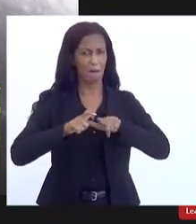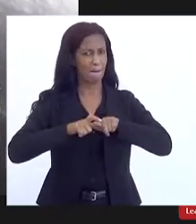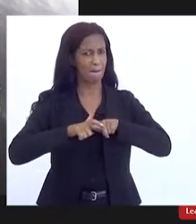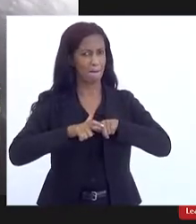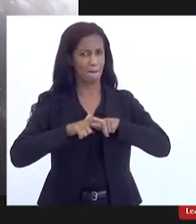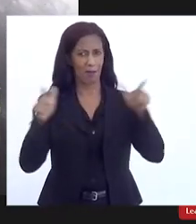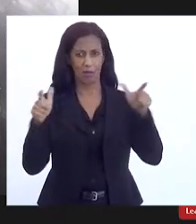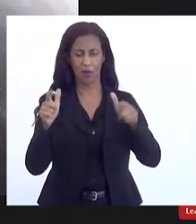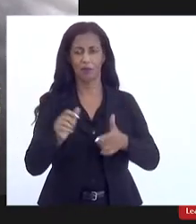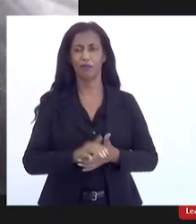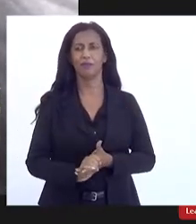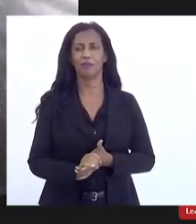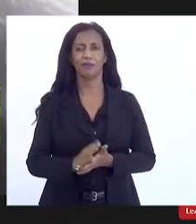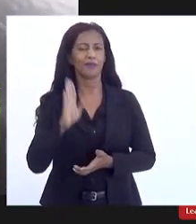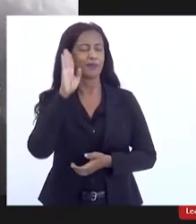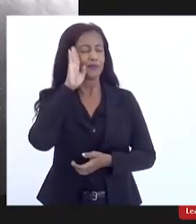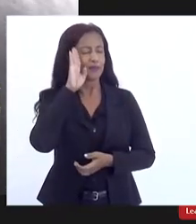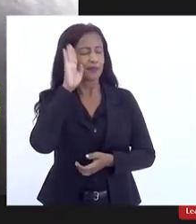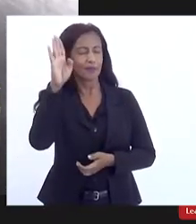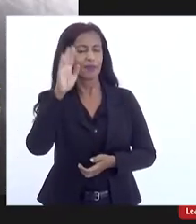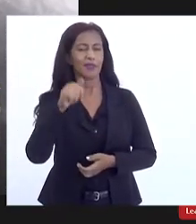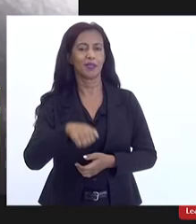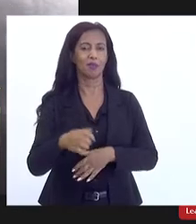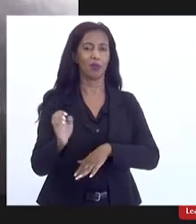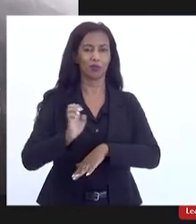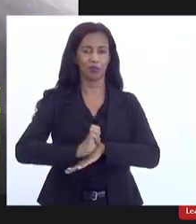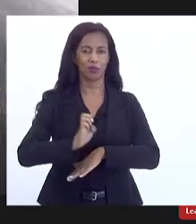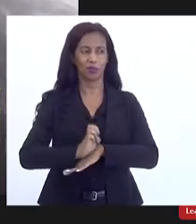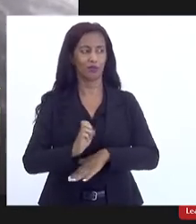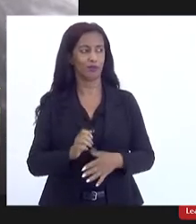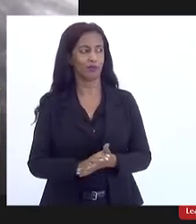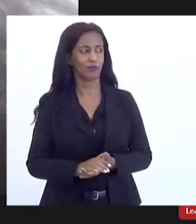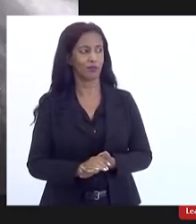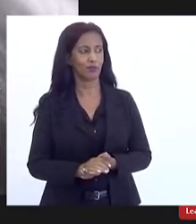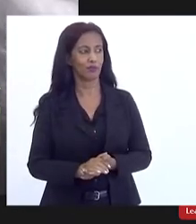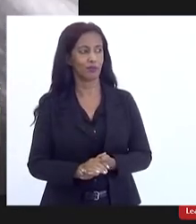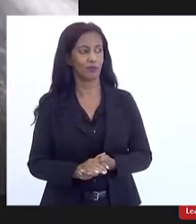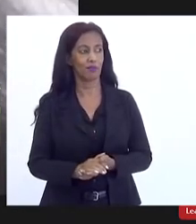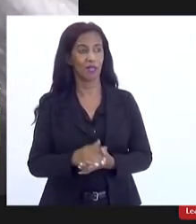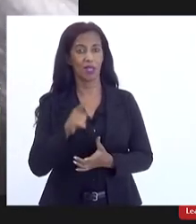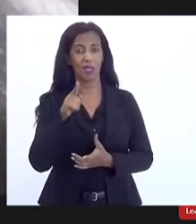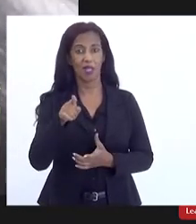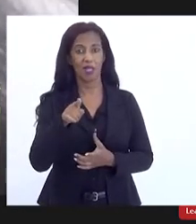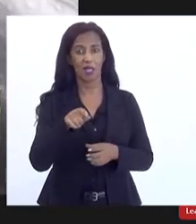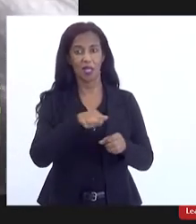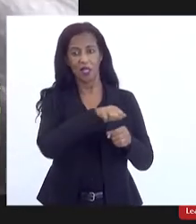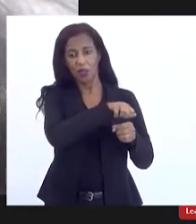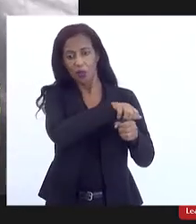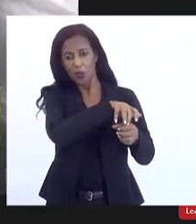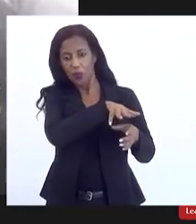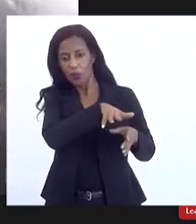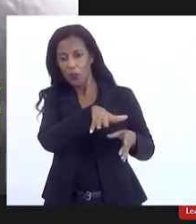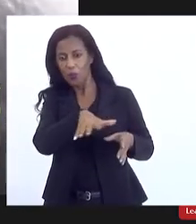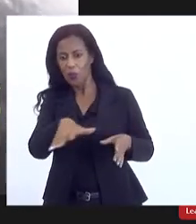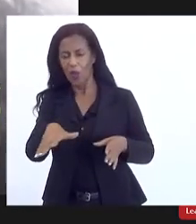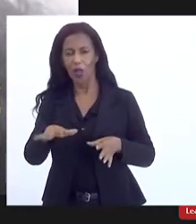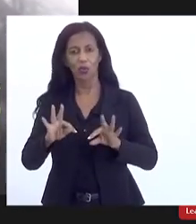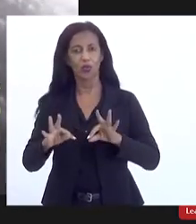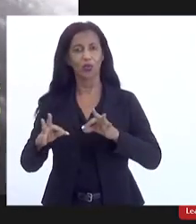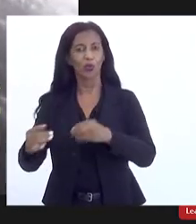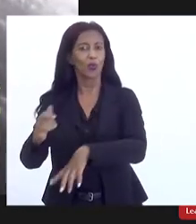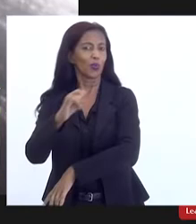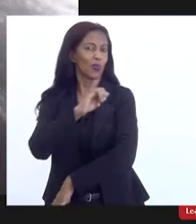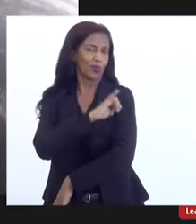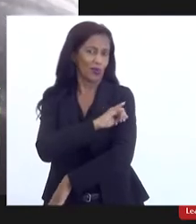né aqui da principal rio do nosso estado ele abastece o Rio de Janeiro mas o que isso tem a ver?